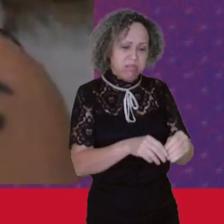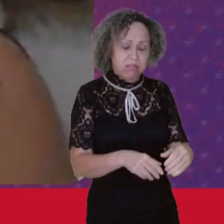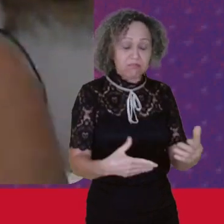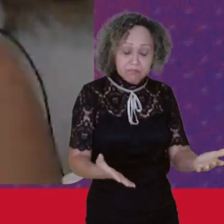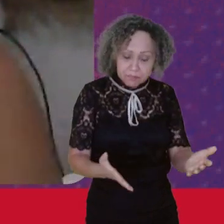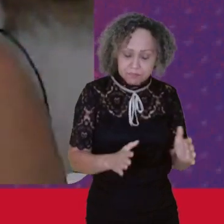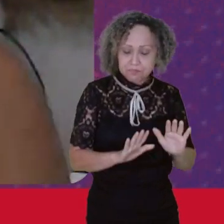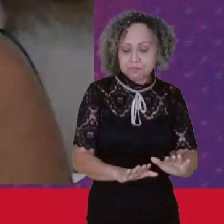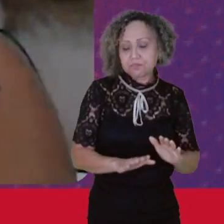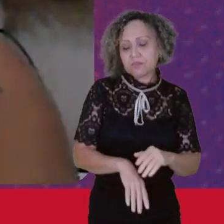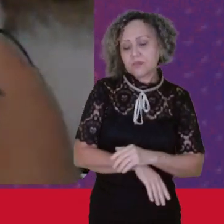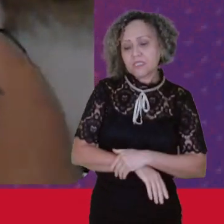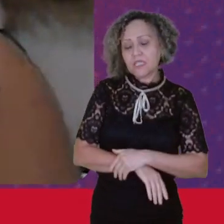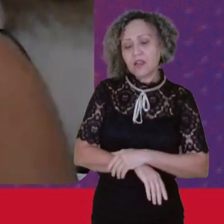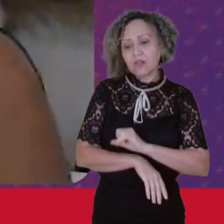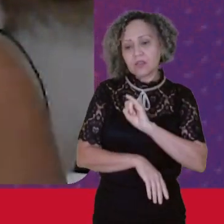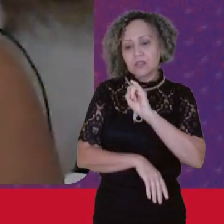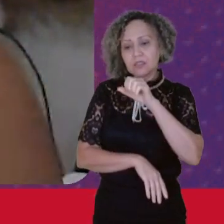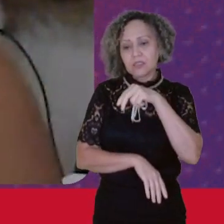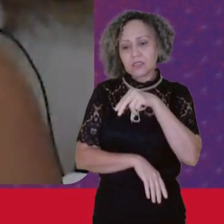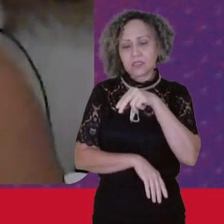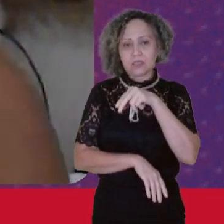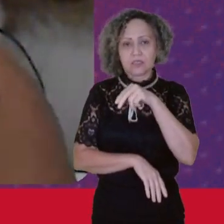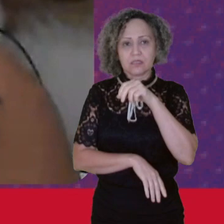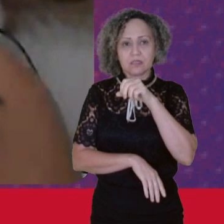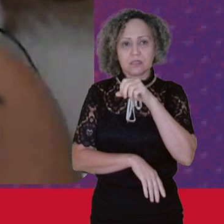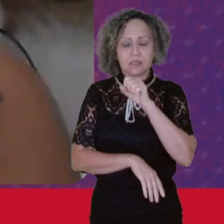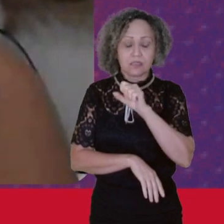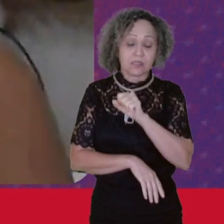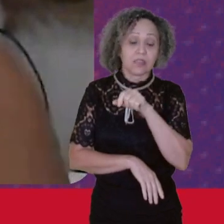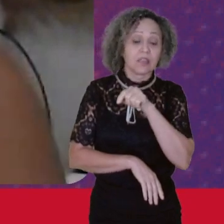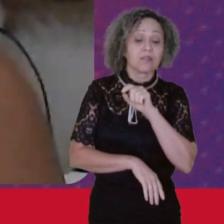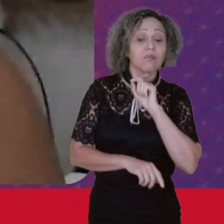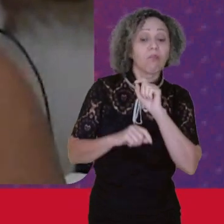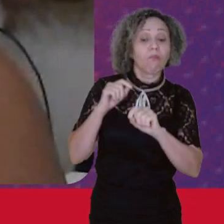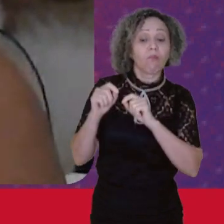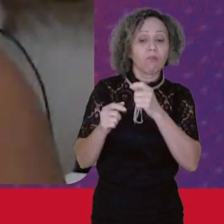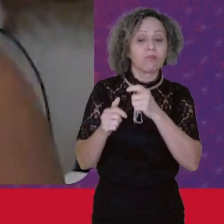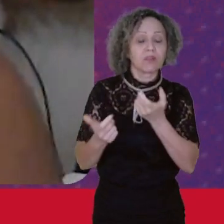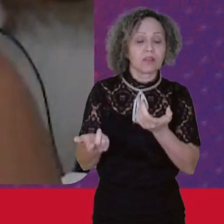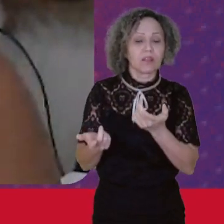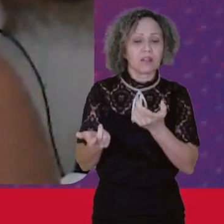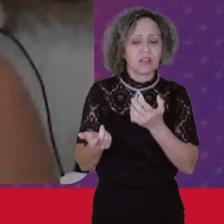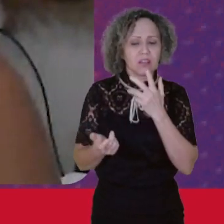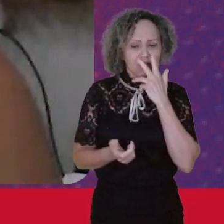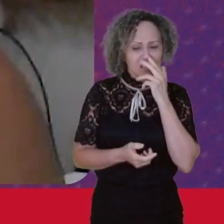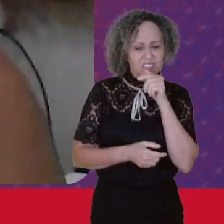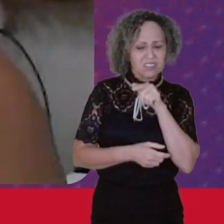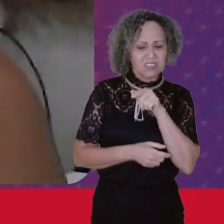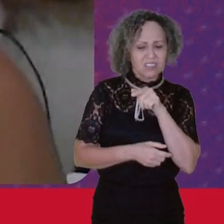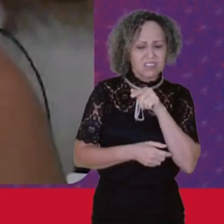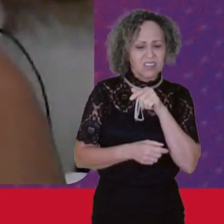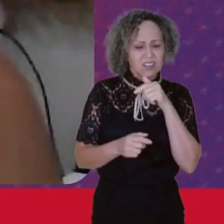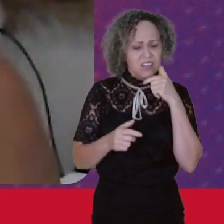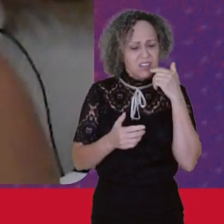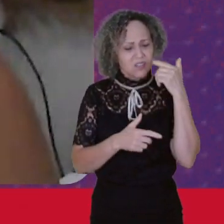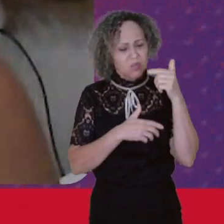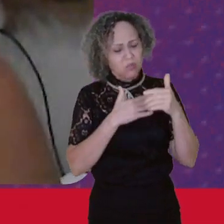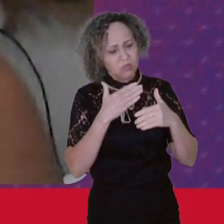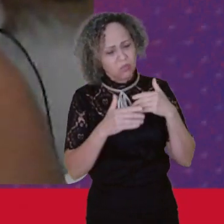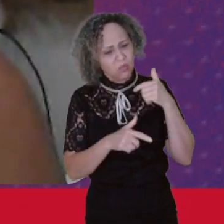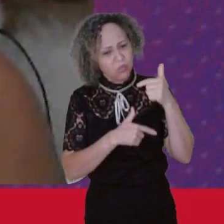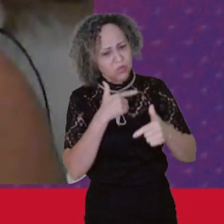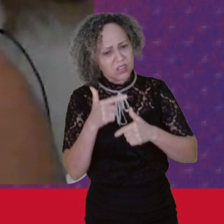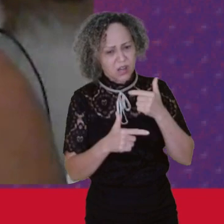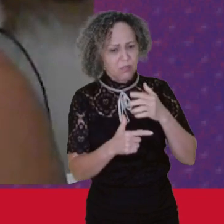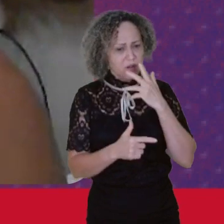reforma Da previdência A gente tem Uma desconsideração De que O processo De trabalho Nem todo Eles é